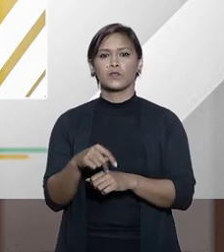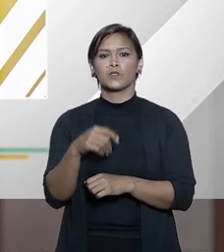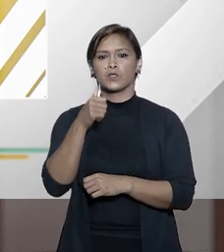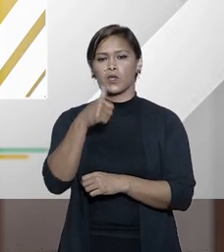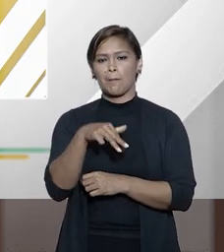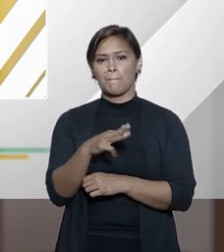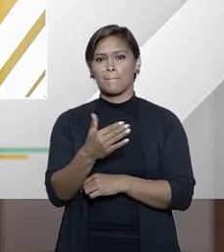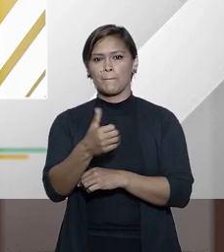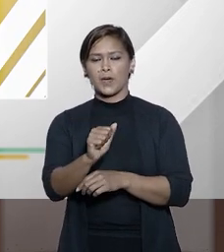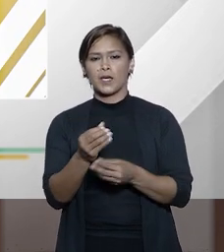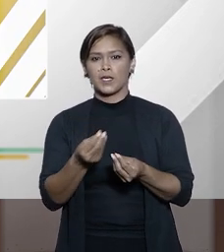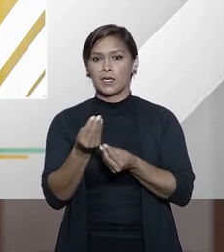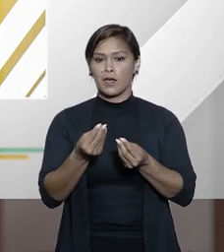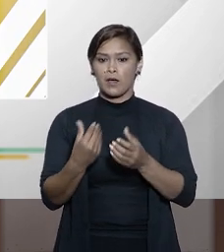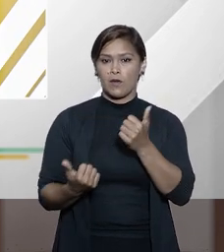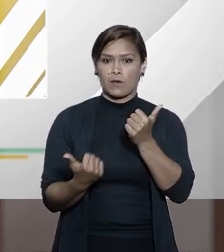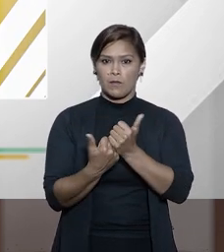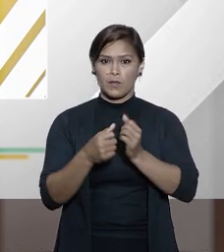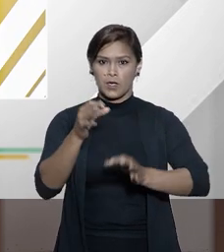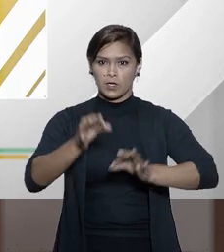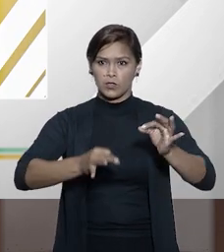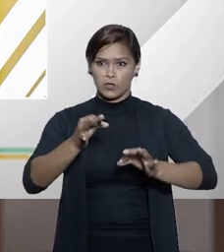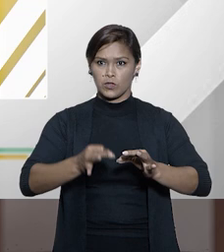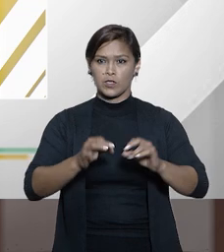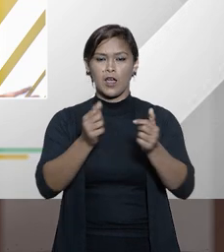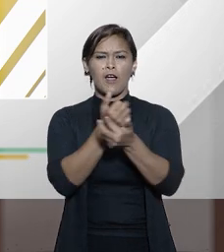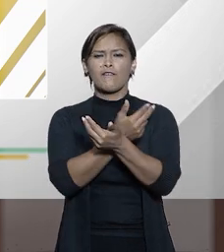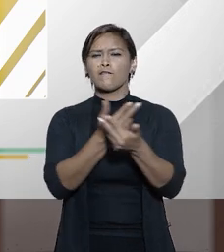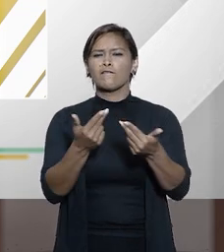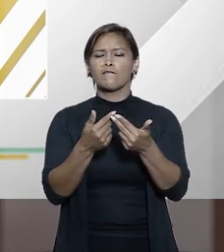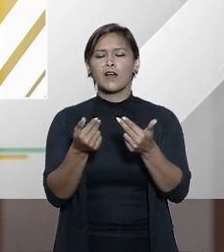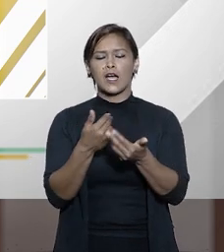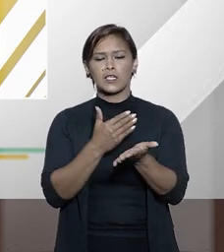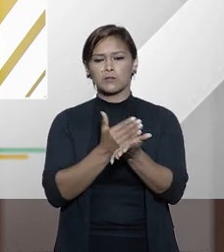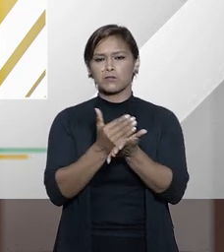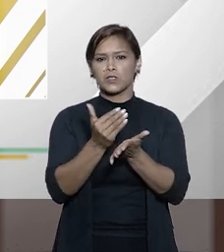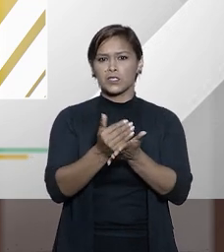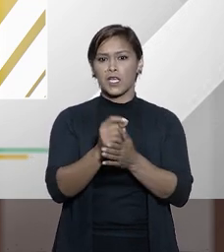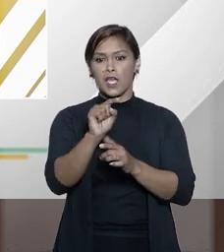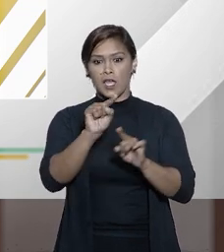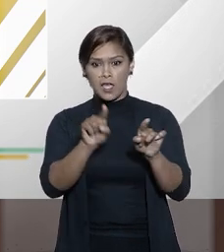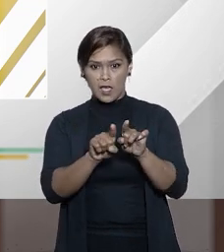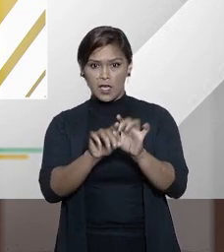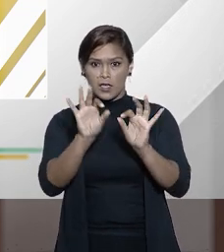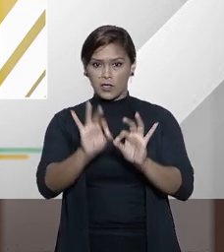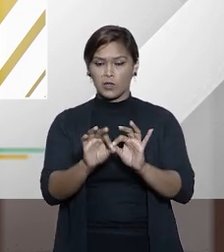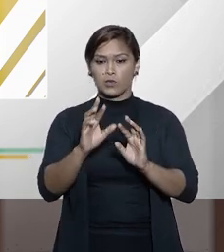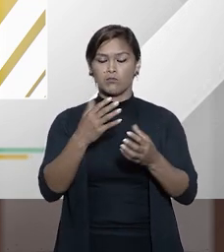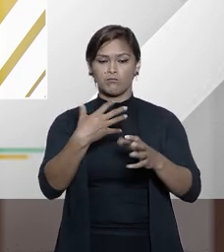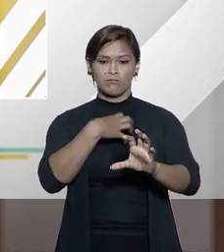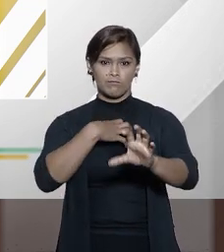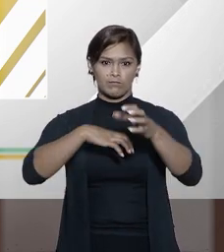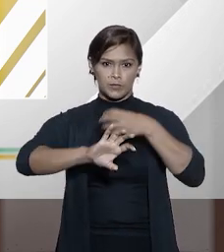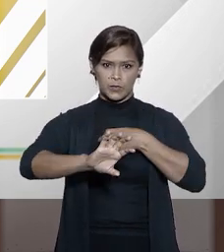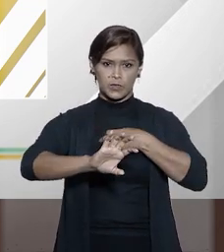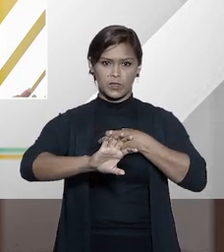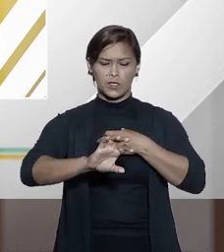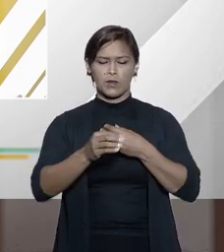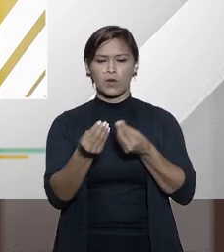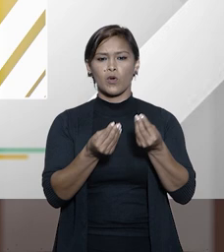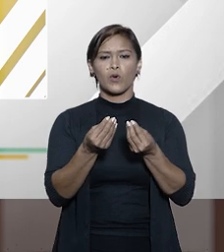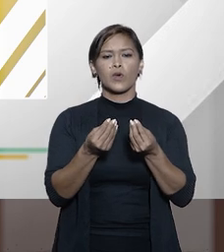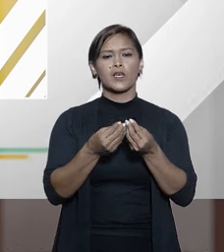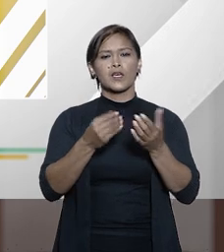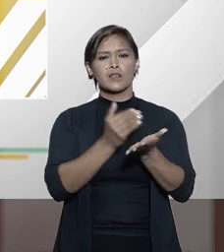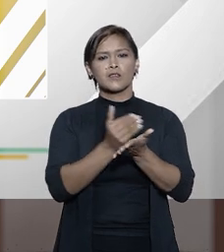âmbito do direito internacional da cooperação jurídica há vários princípios entre os quais o da reciprocidade e do que